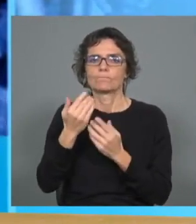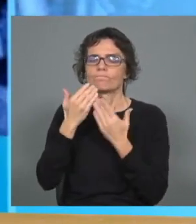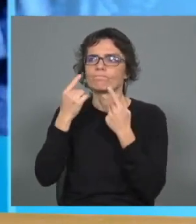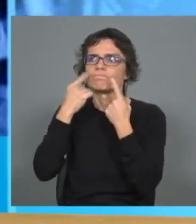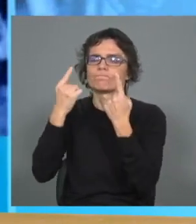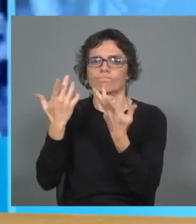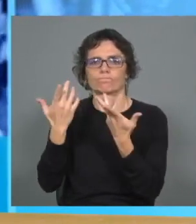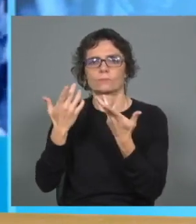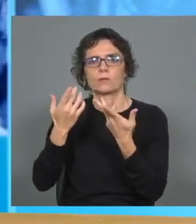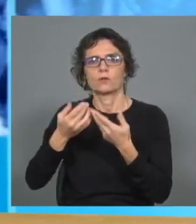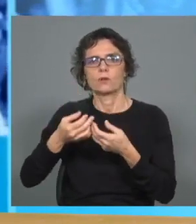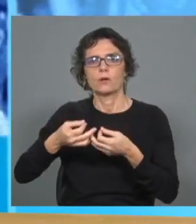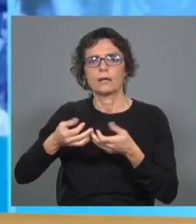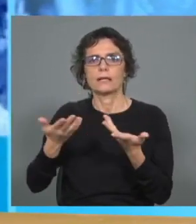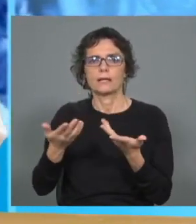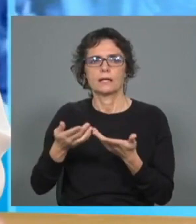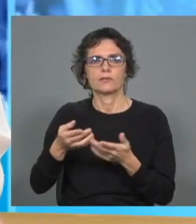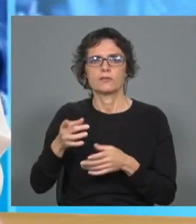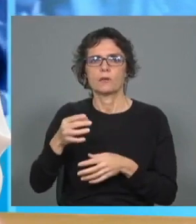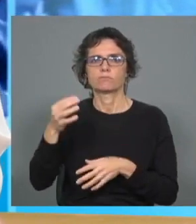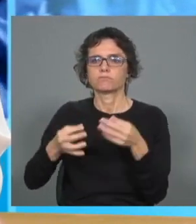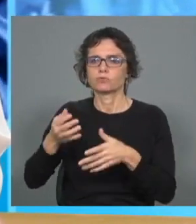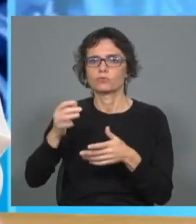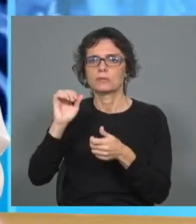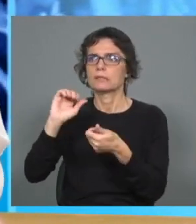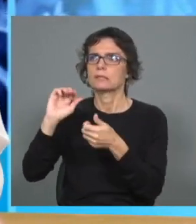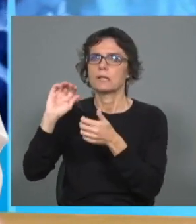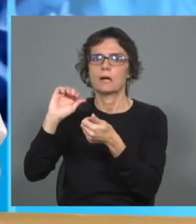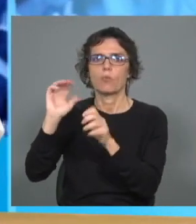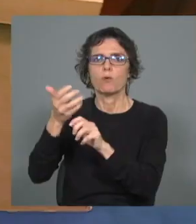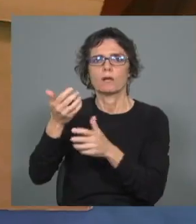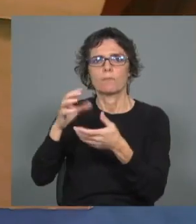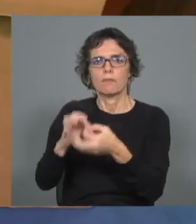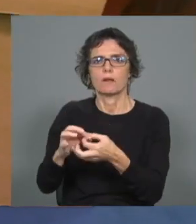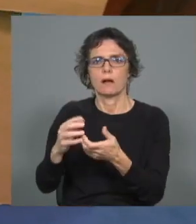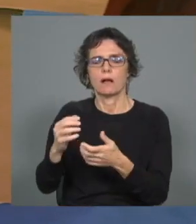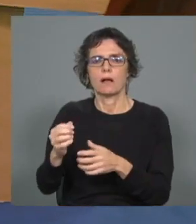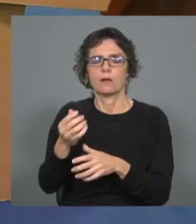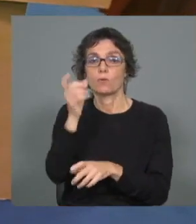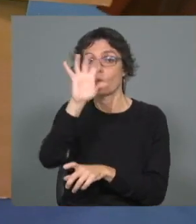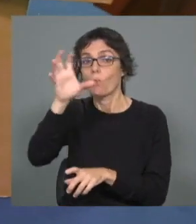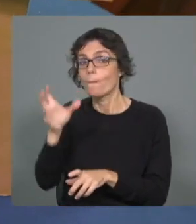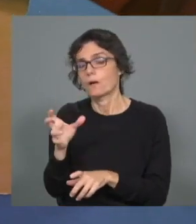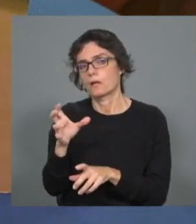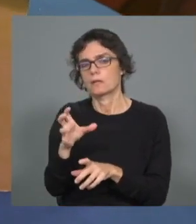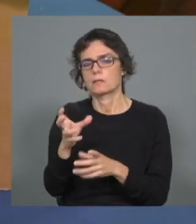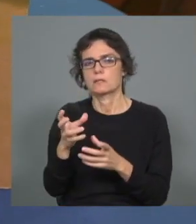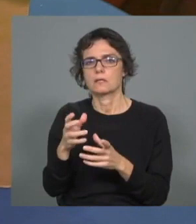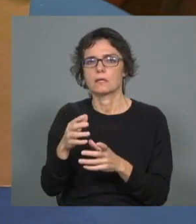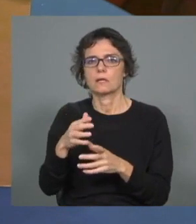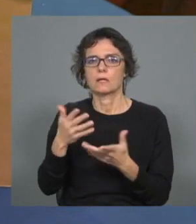E o apelo que se faz é que justamente aqueles que mais poluem, que mais contribuíram para